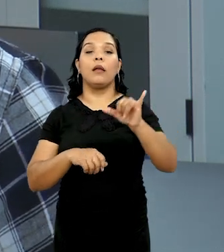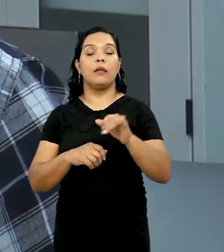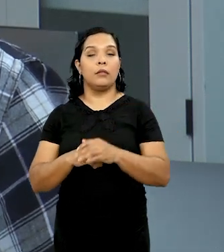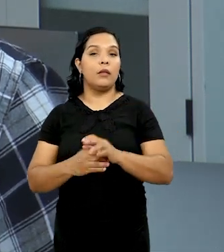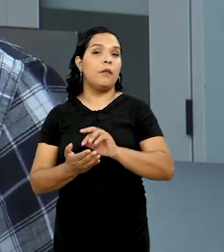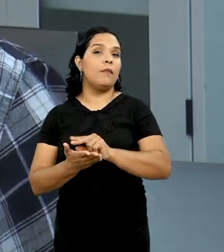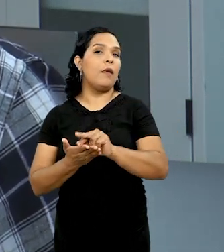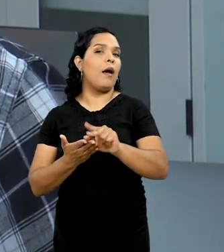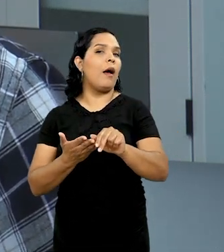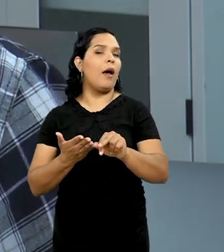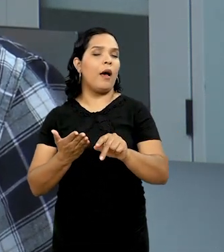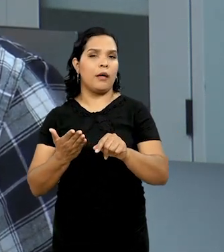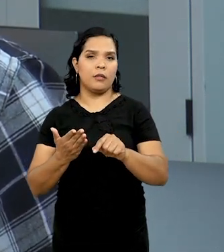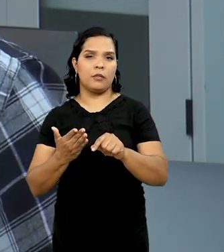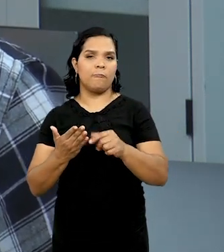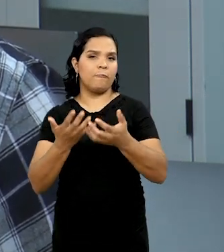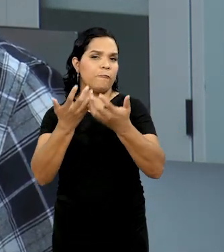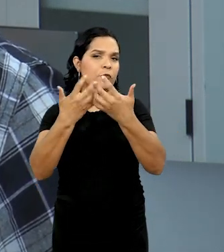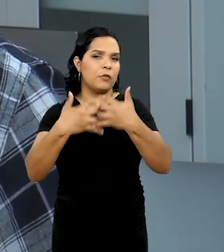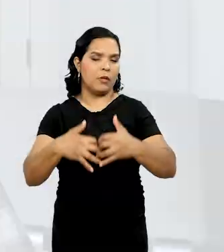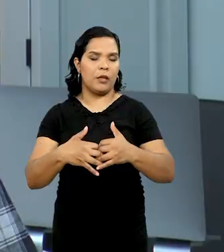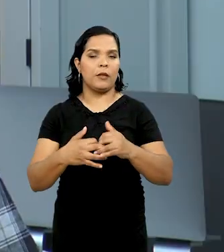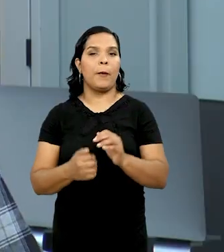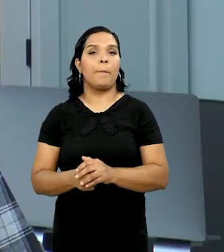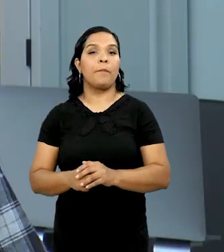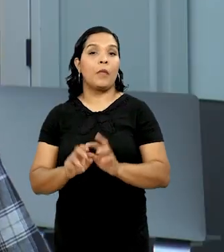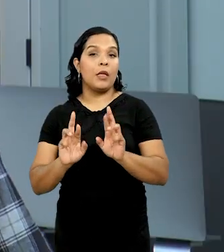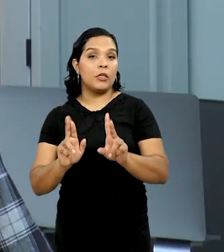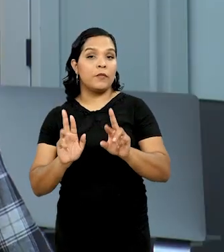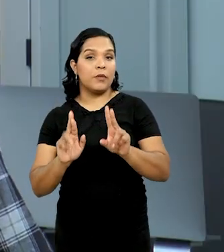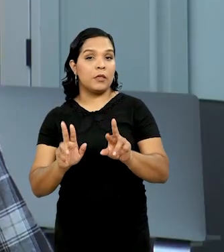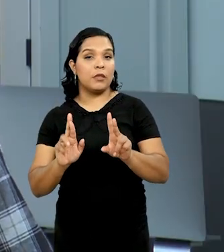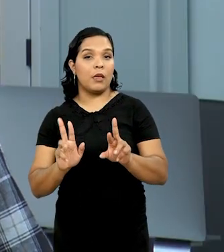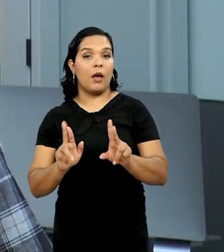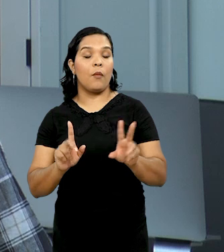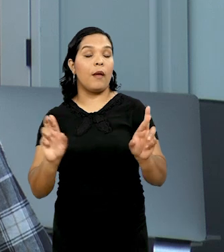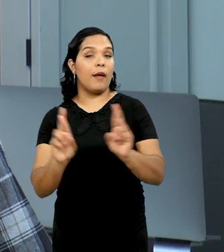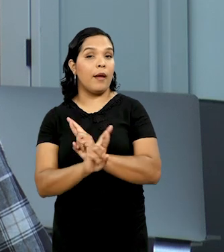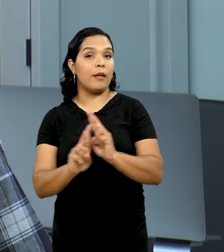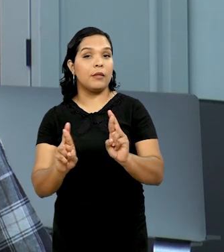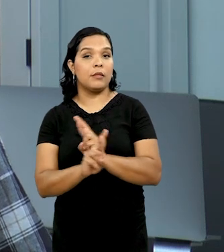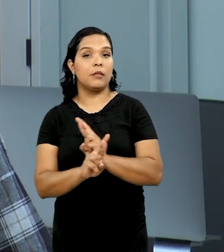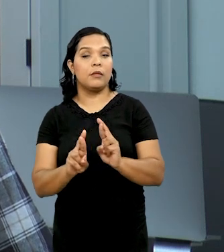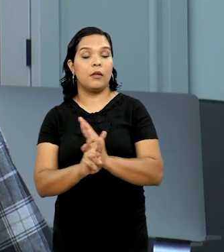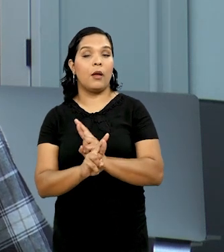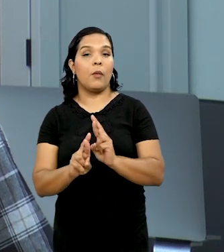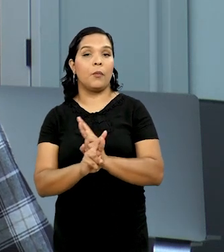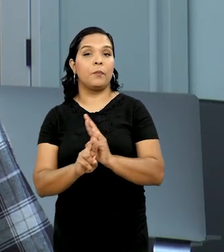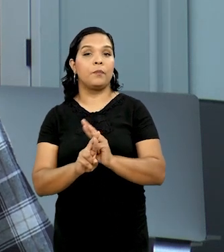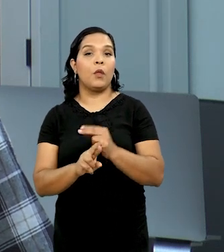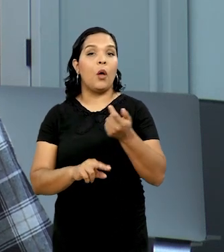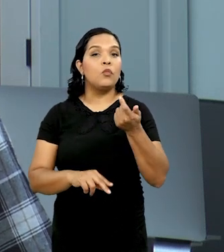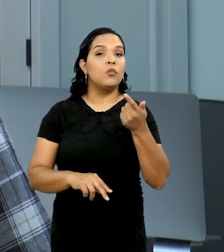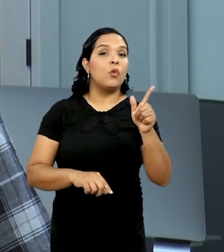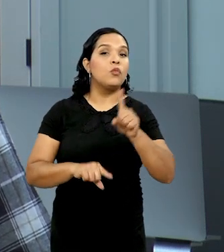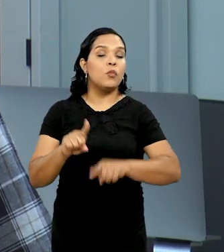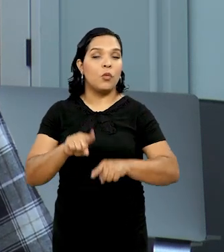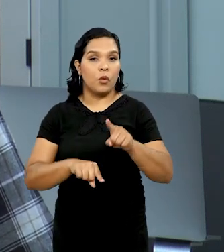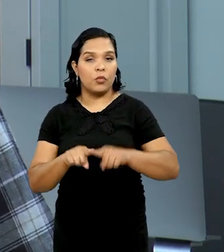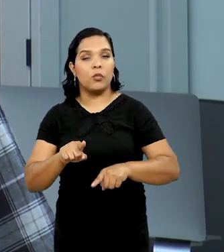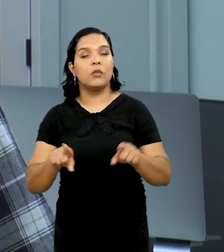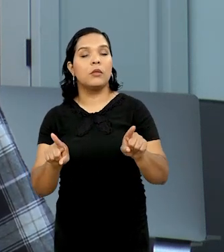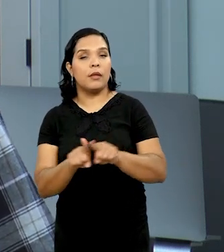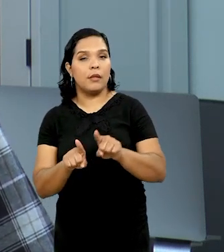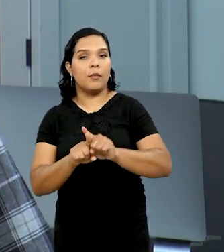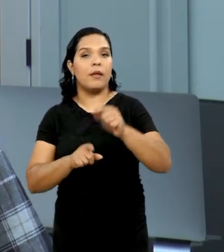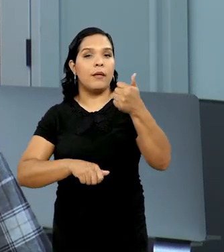aplicações e funcionalidades. Um grande diferencial em relação aos outros produtos,